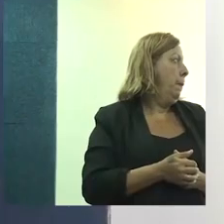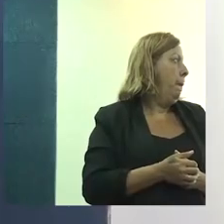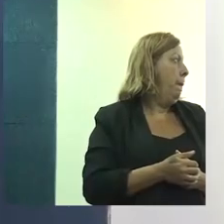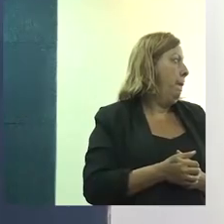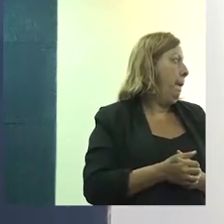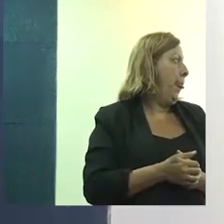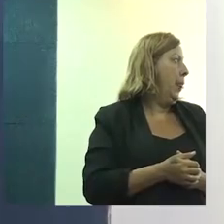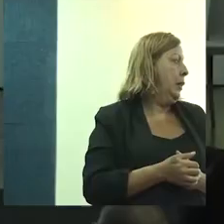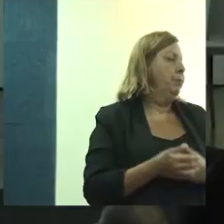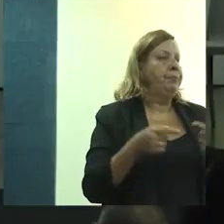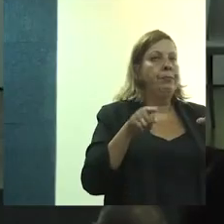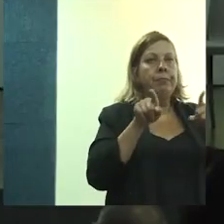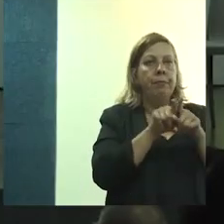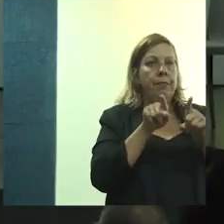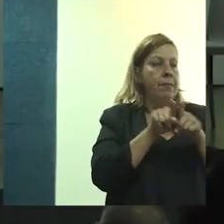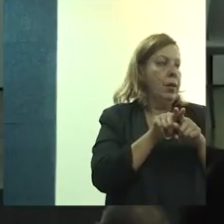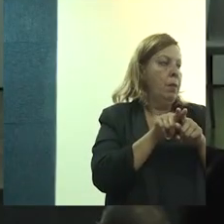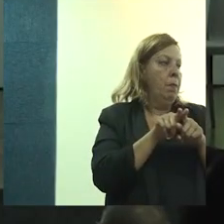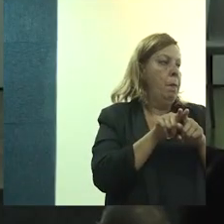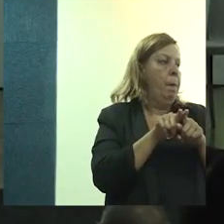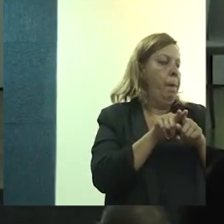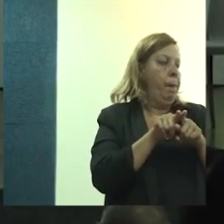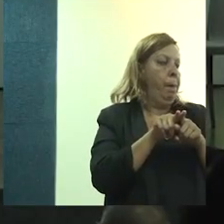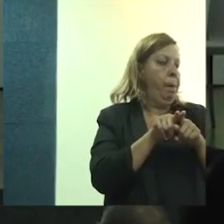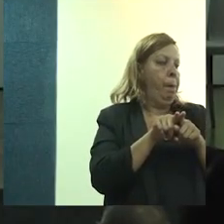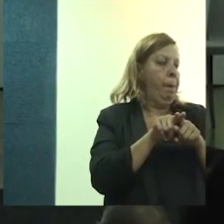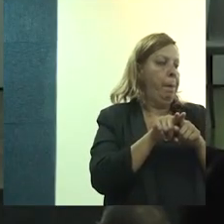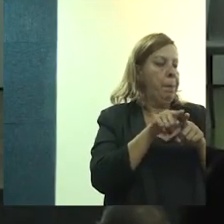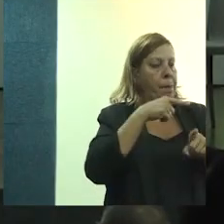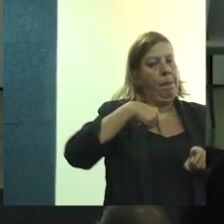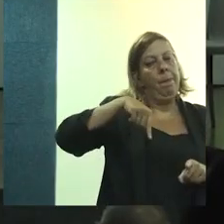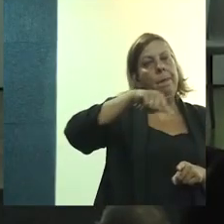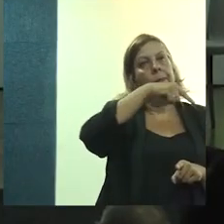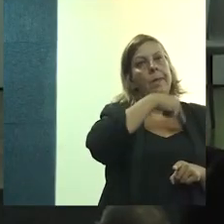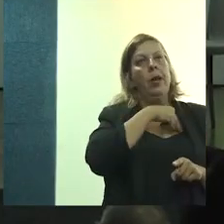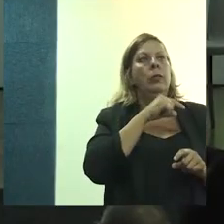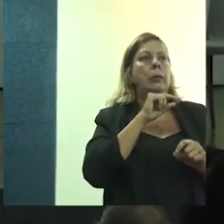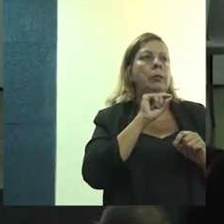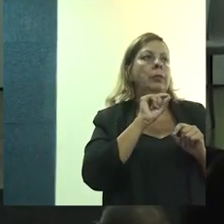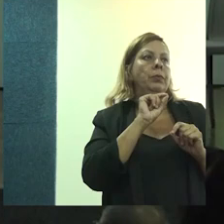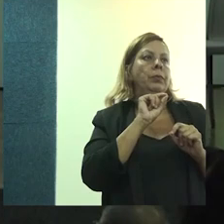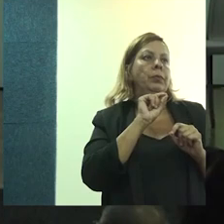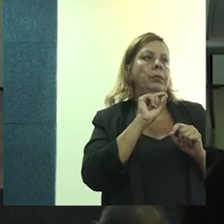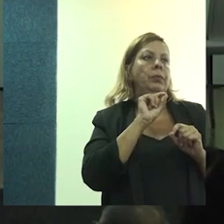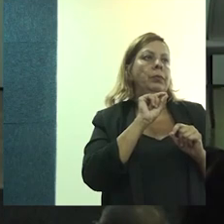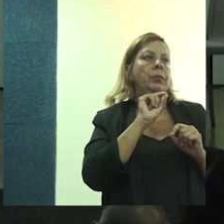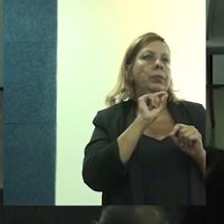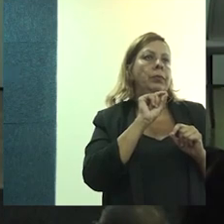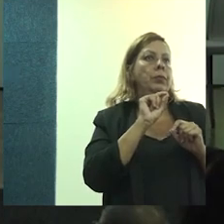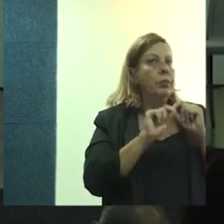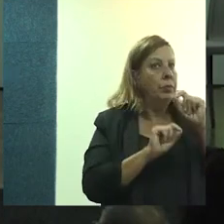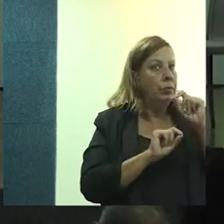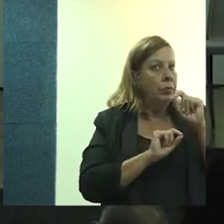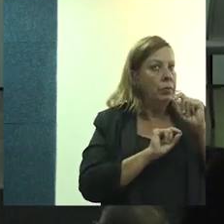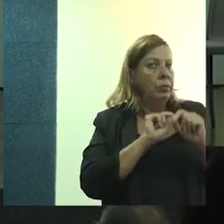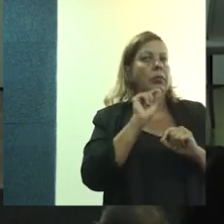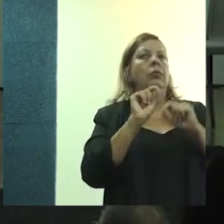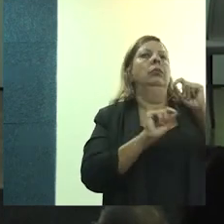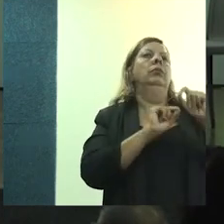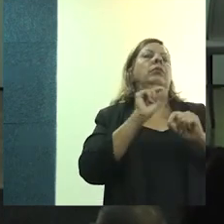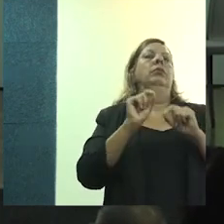e que levam a gente a uma